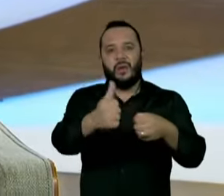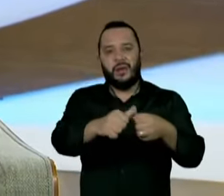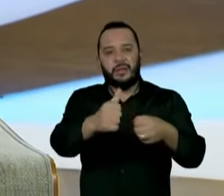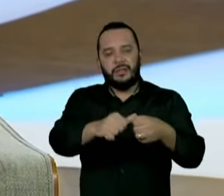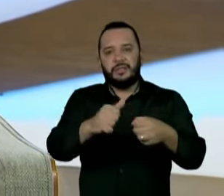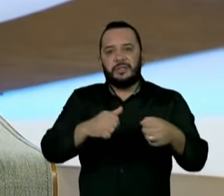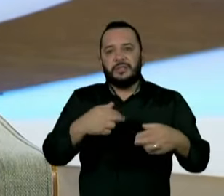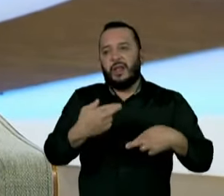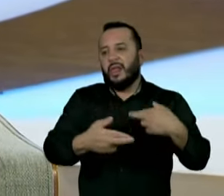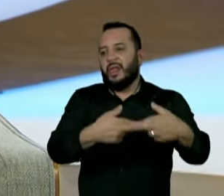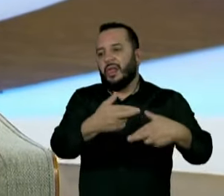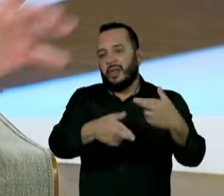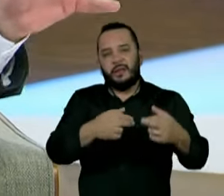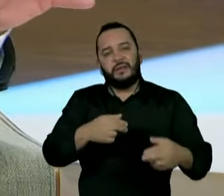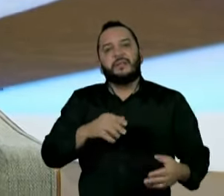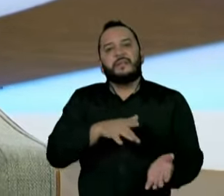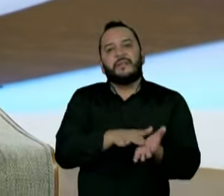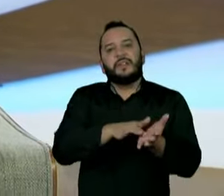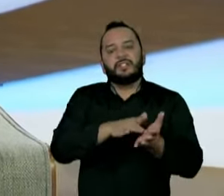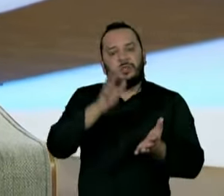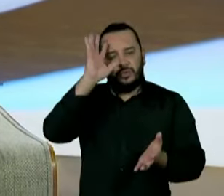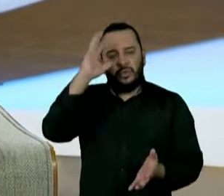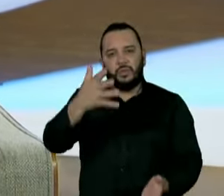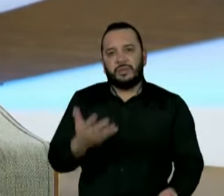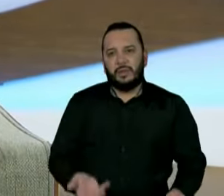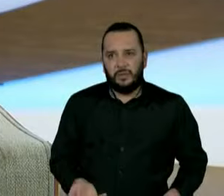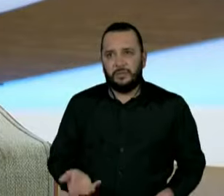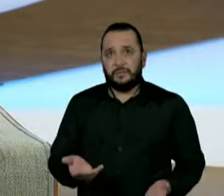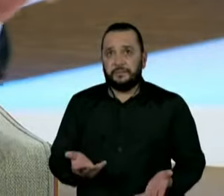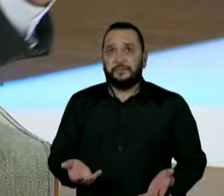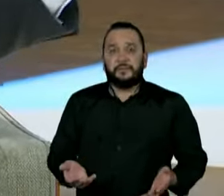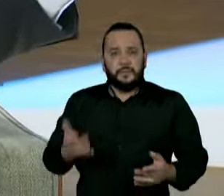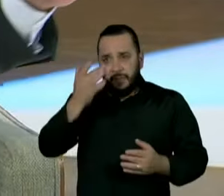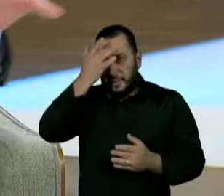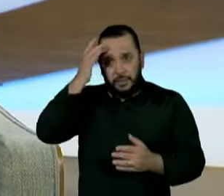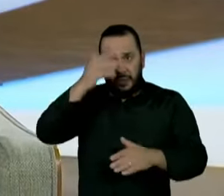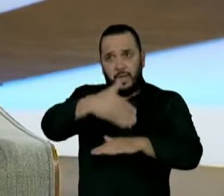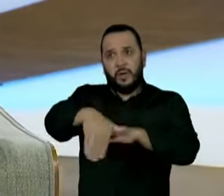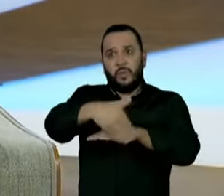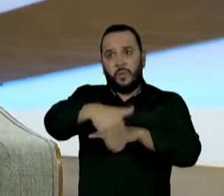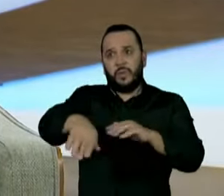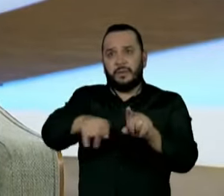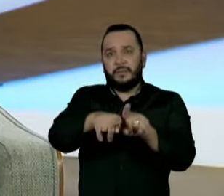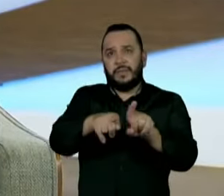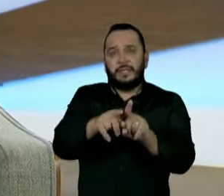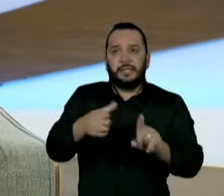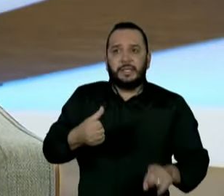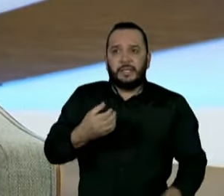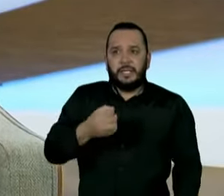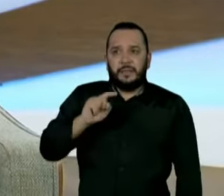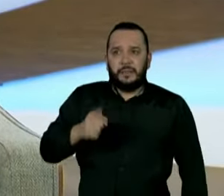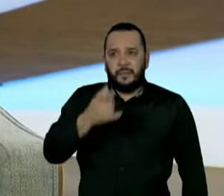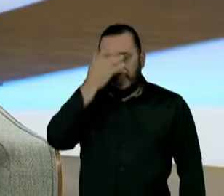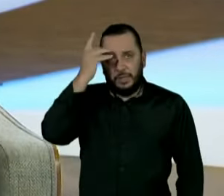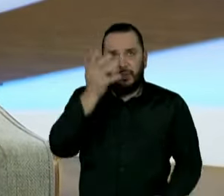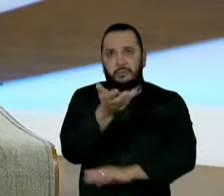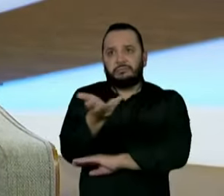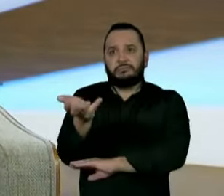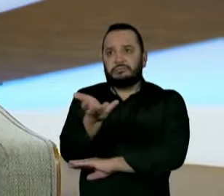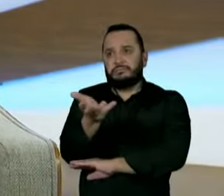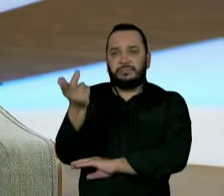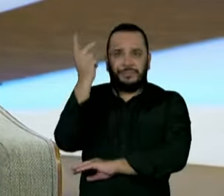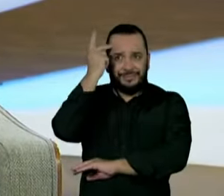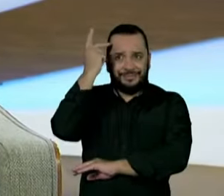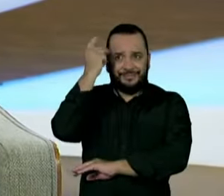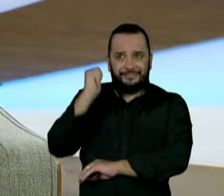solução do que não existe. Do mesmo jeito que as pessoas aqui nas ruas, nós estamos com 60 mil pessoas morando aqui nas ruas de São Paulo, na Grande